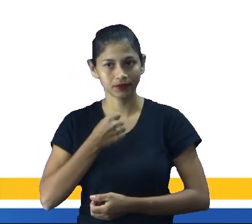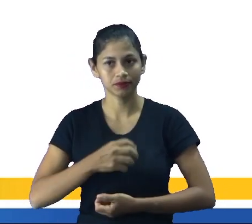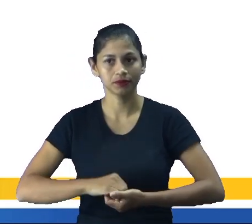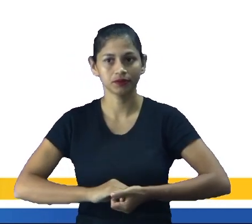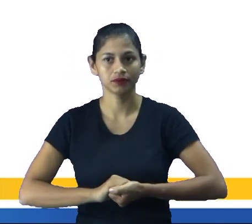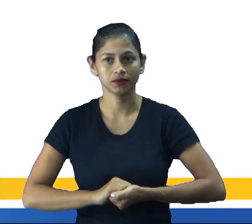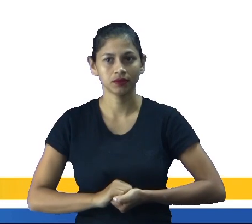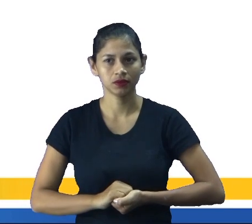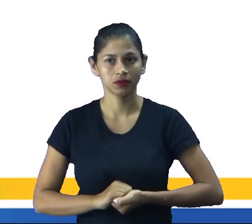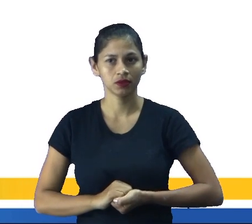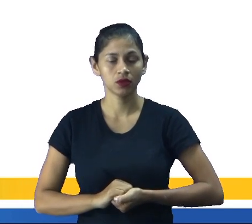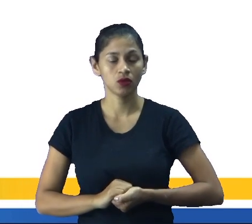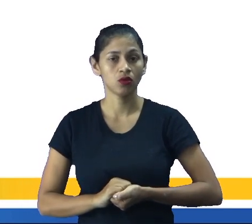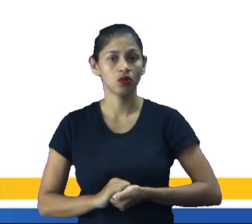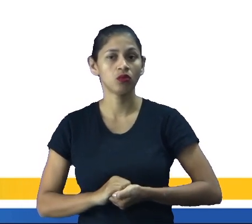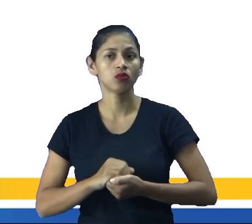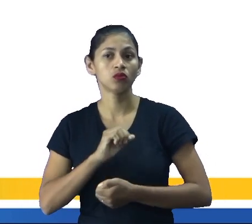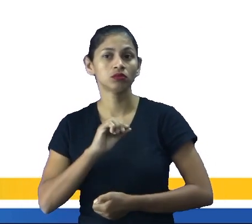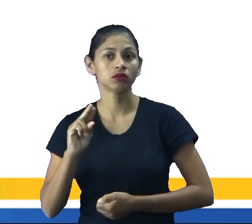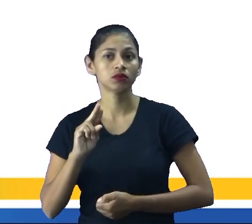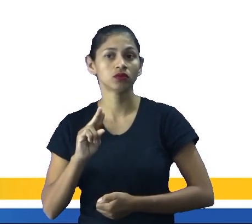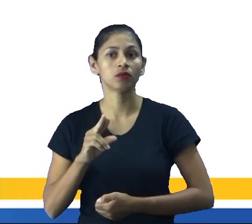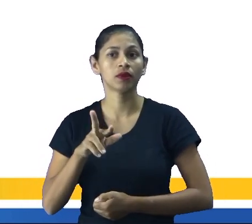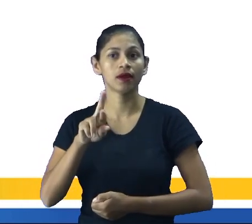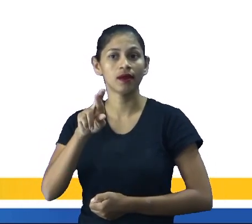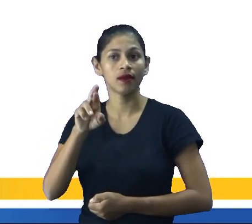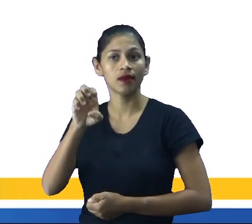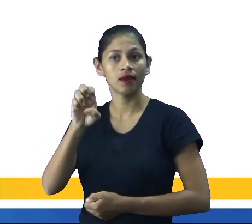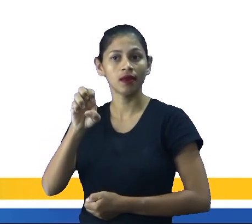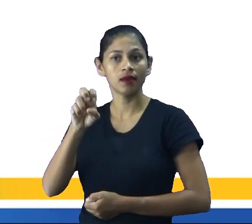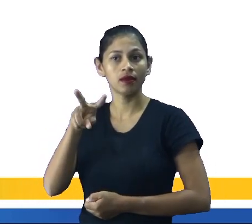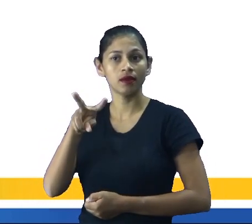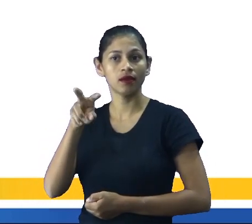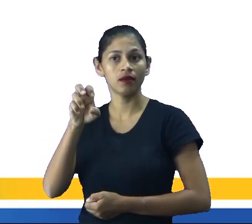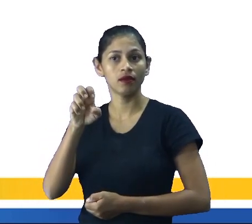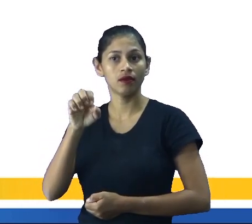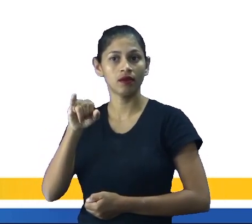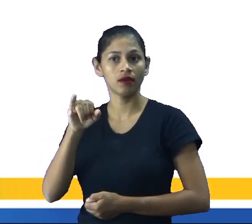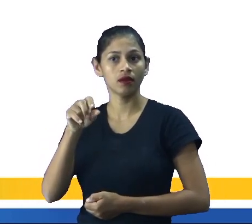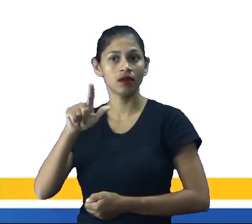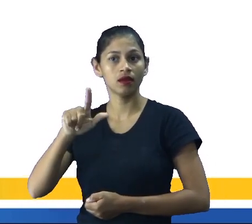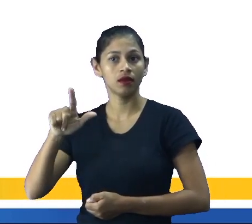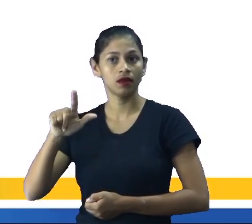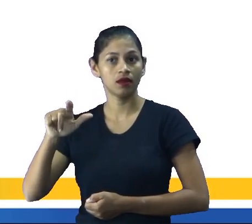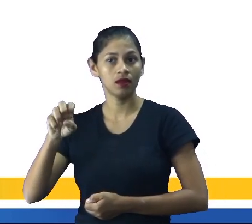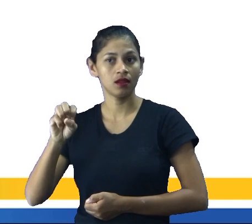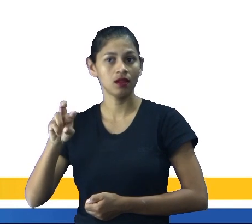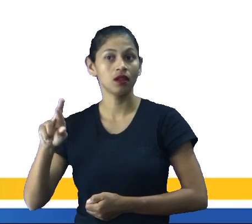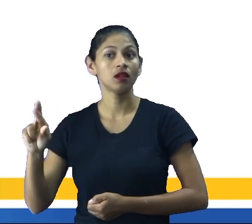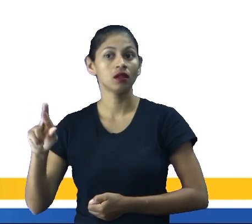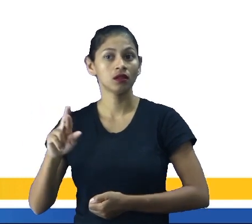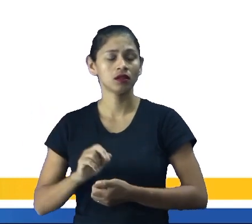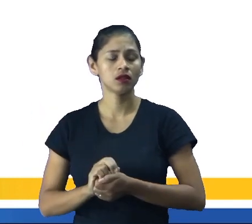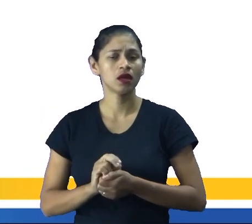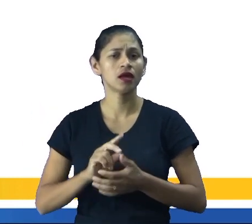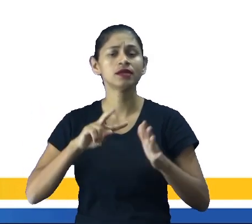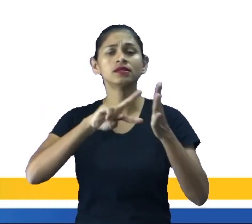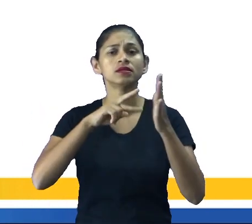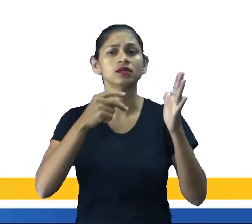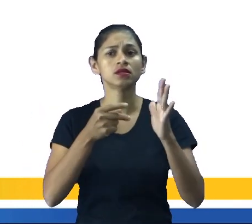réveillon faz referência ao verbo réveiller, que significa despertar, acordar ou reanimar.